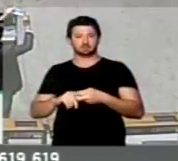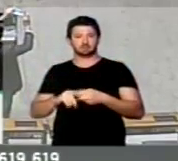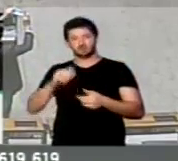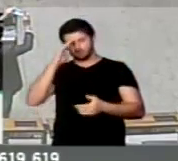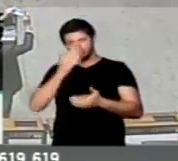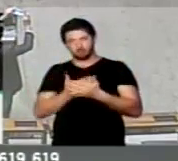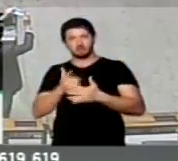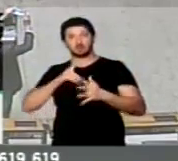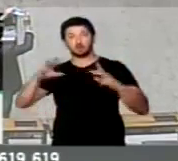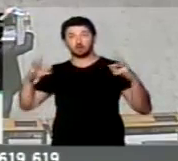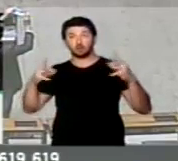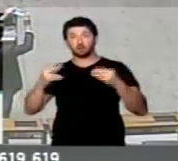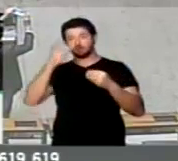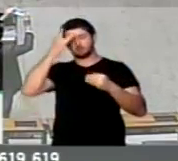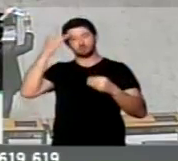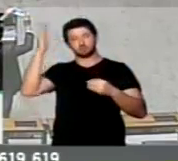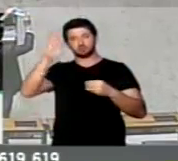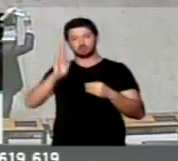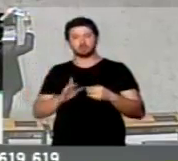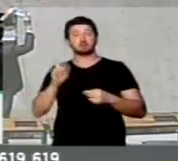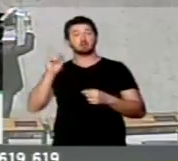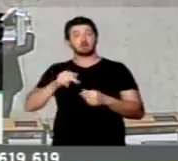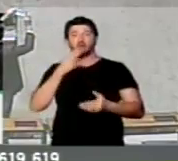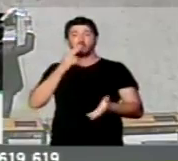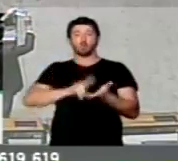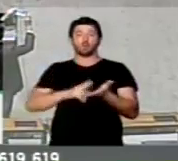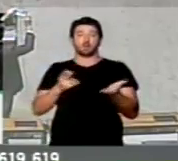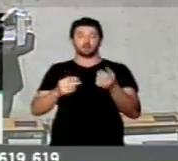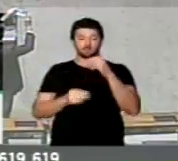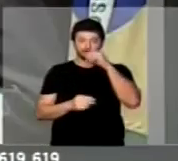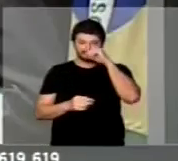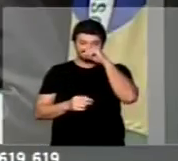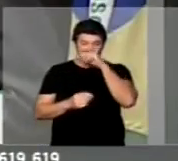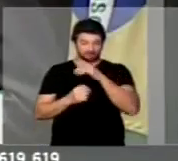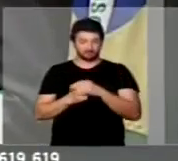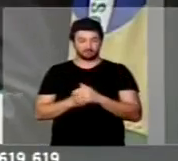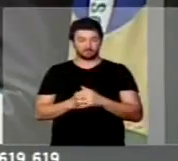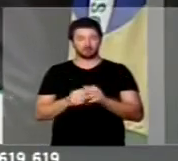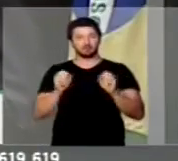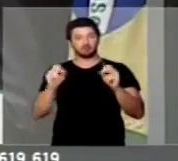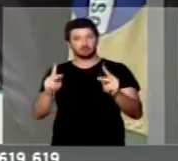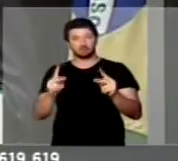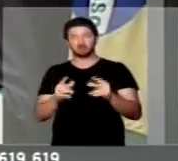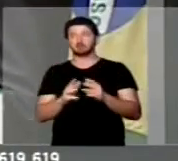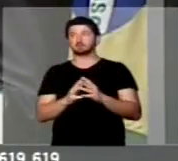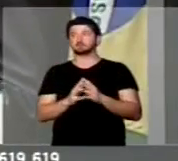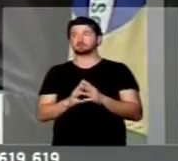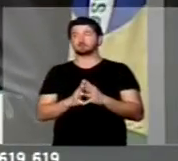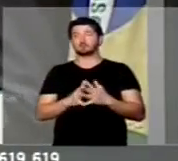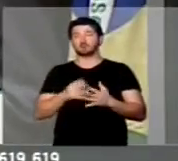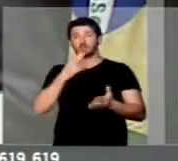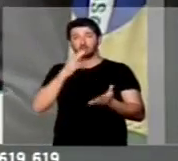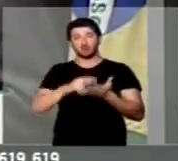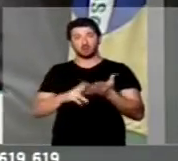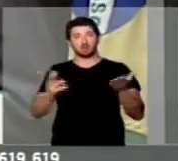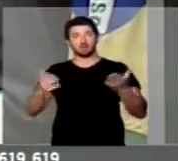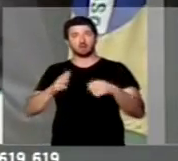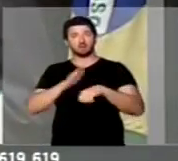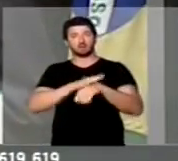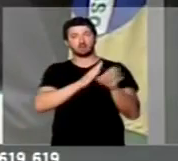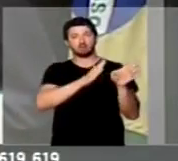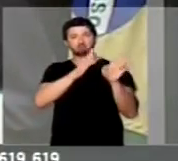confiança de toda a população, eram os Correios. Pois bem, os Correios, ultimamente,